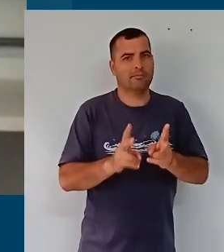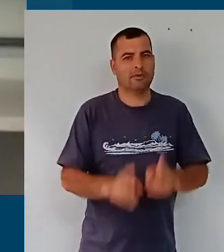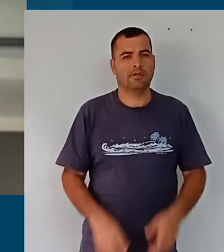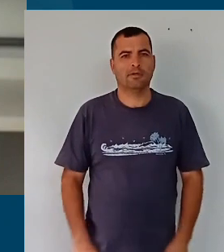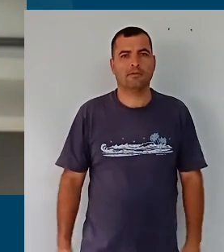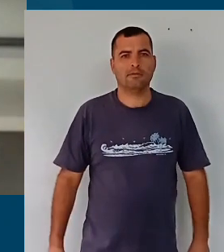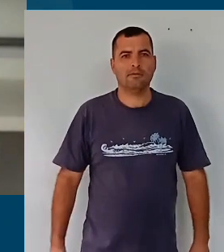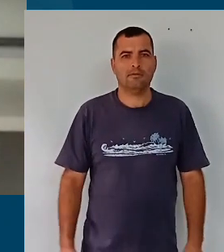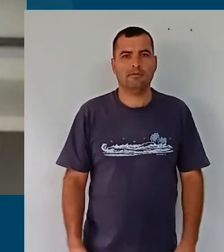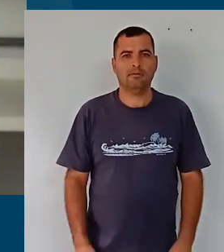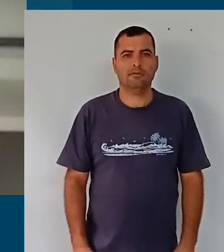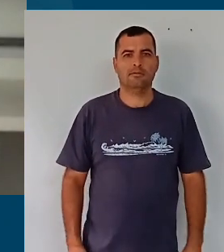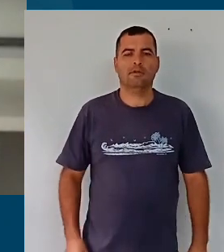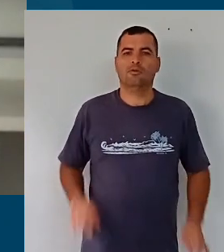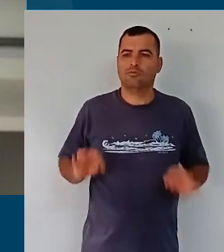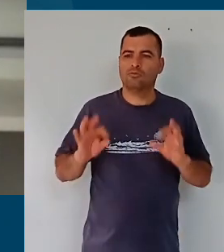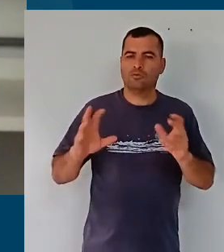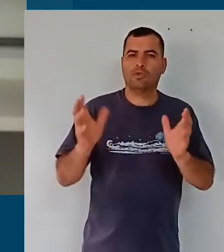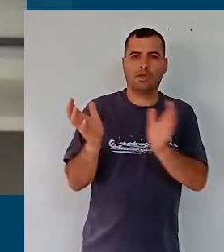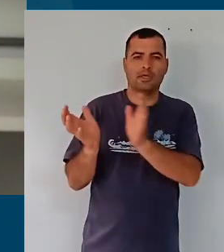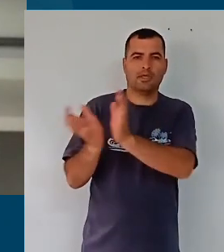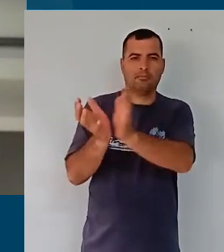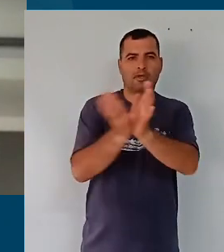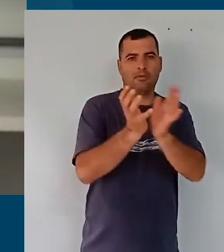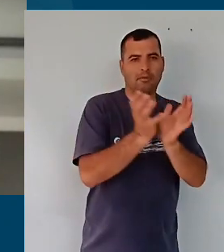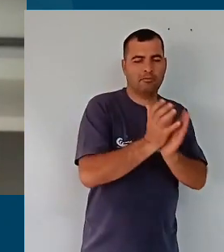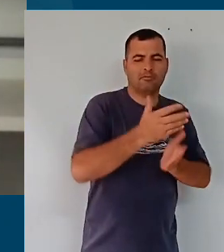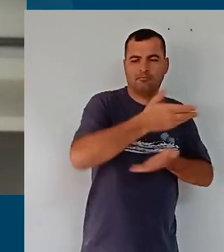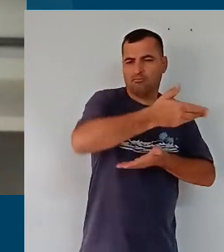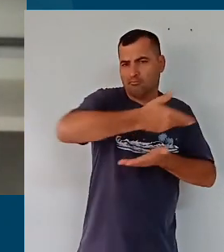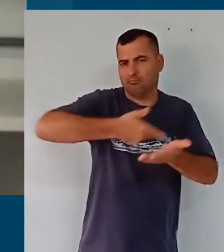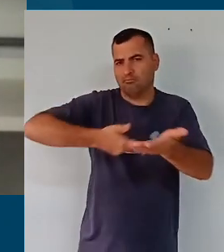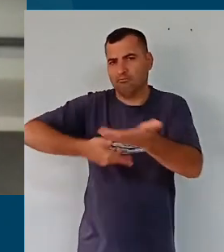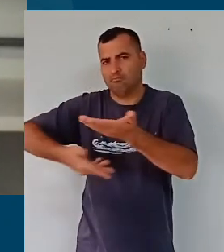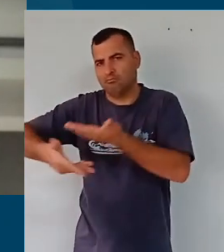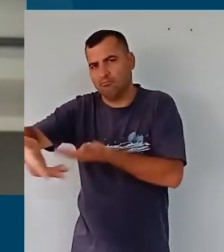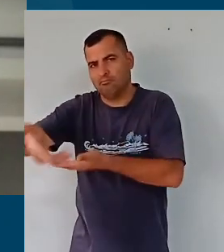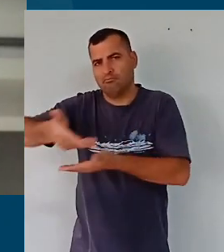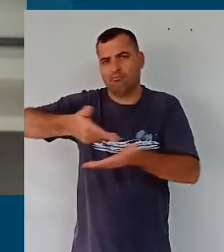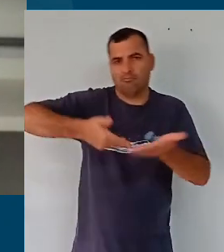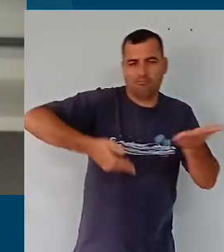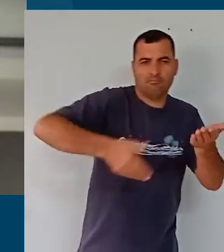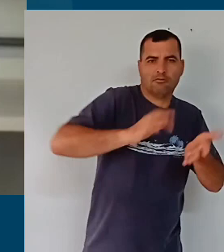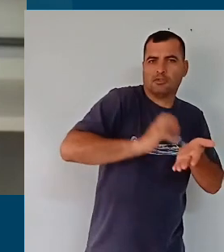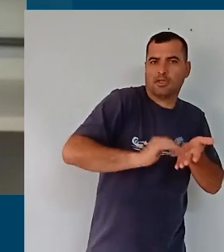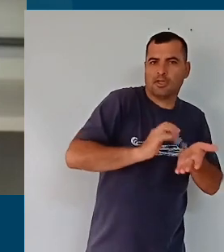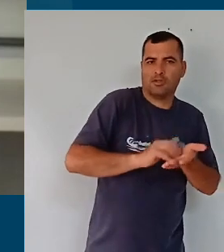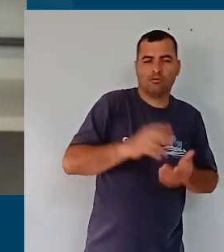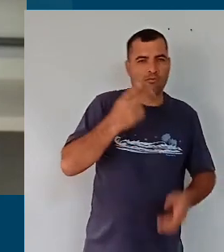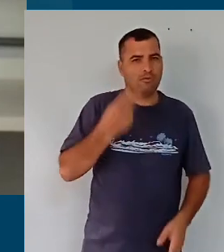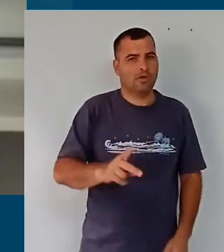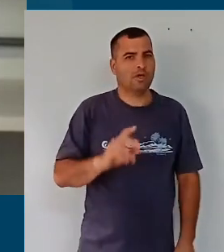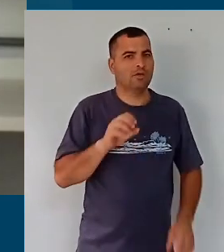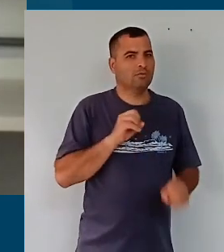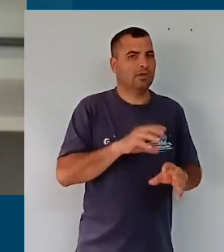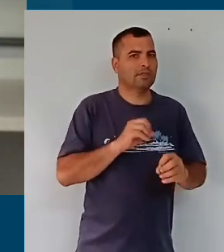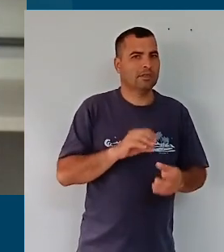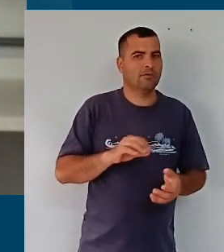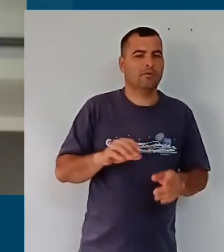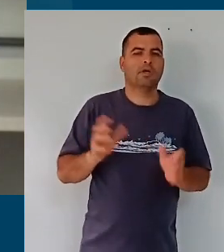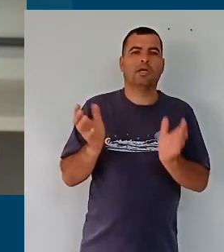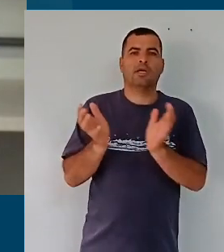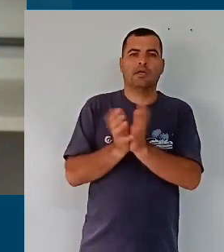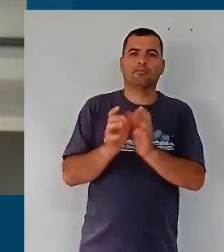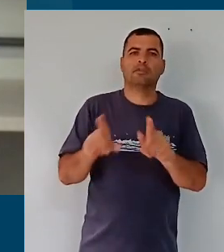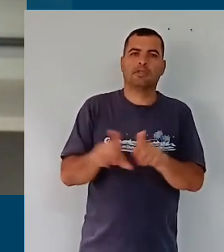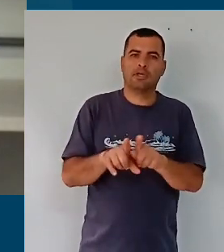a interação das nossas equipes, a equipe técnica da Secretaria de Educação de Hortolândia e nossa equipe